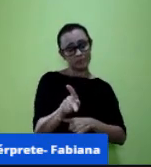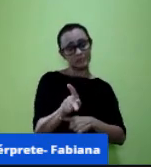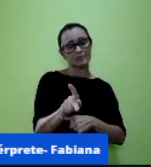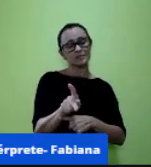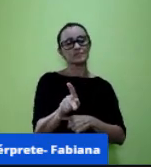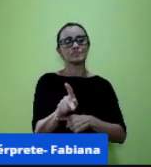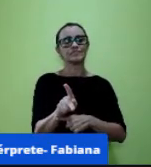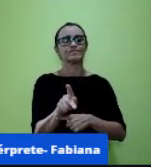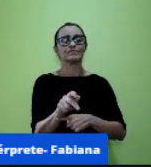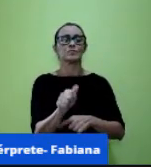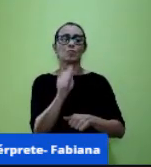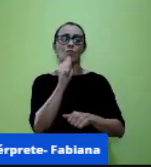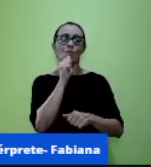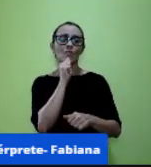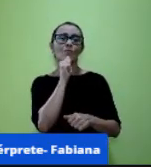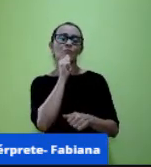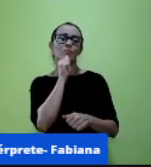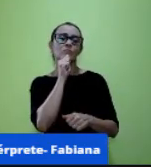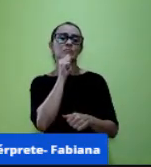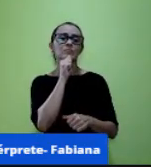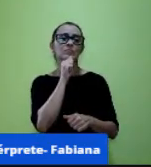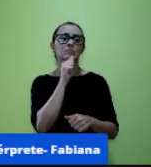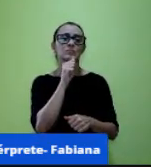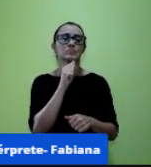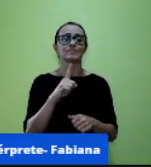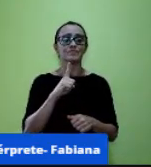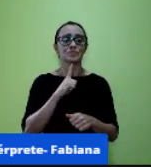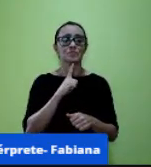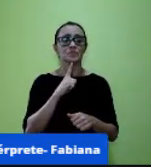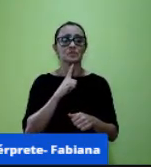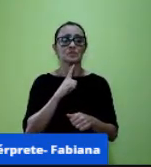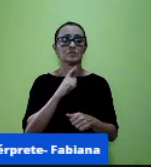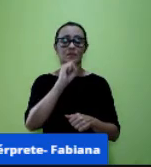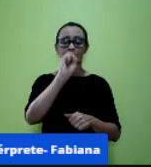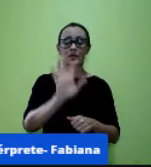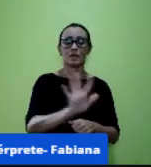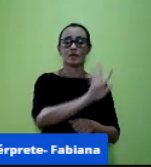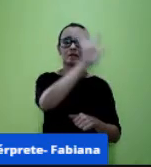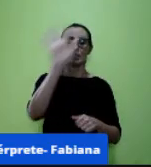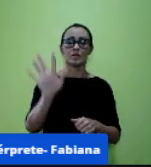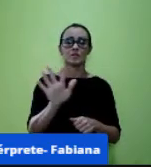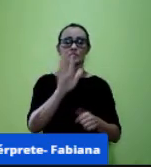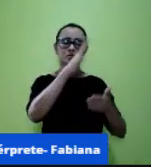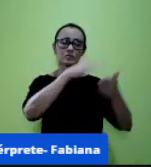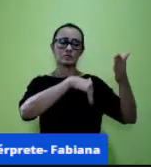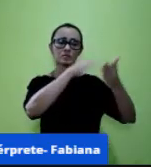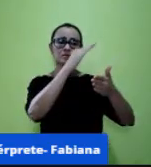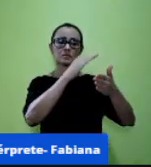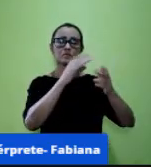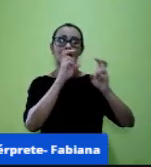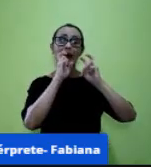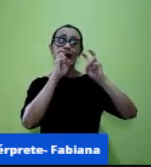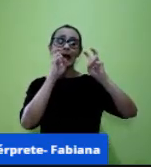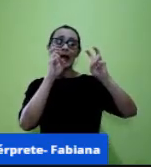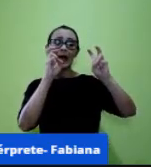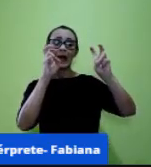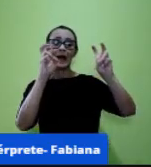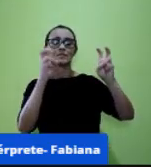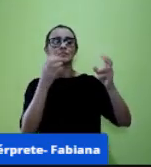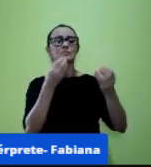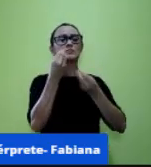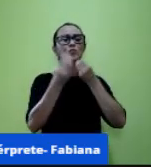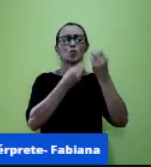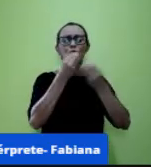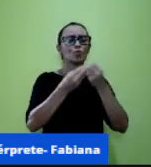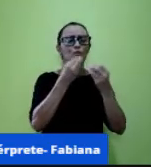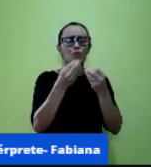nos deparamos com aquela imagem do grito desesperados com a Chix como que eu vou fazer minha